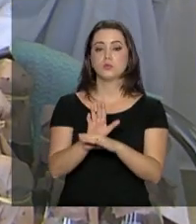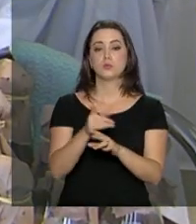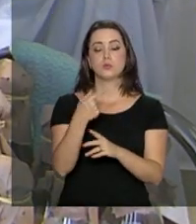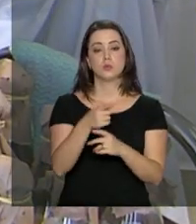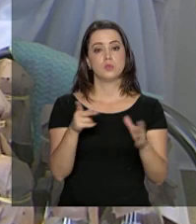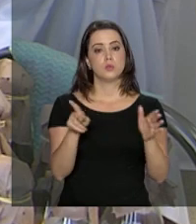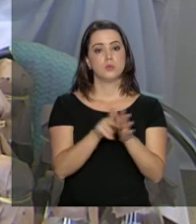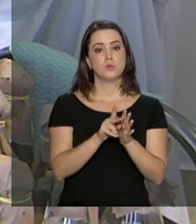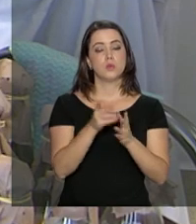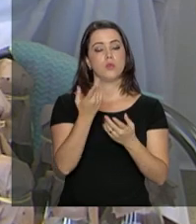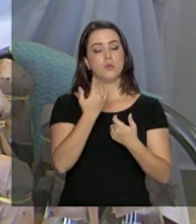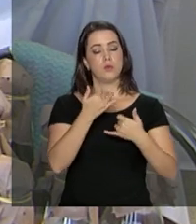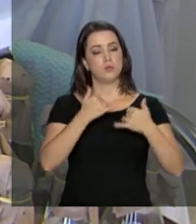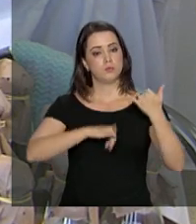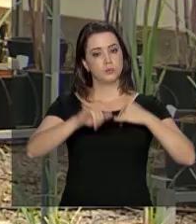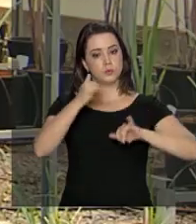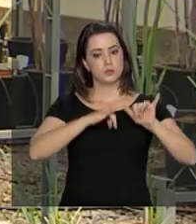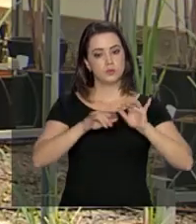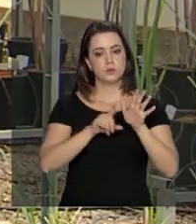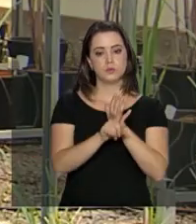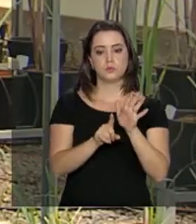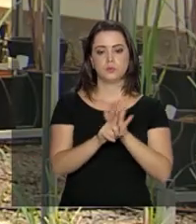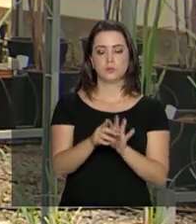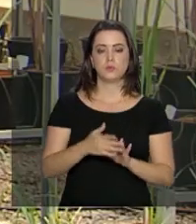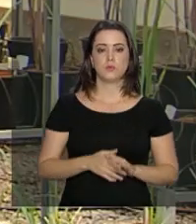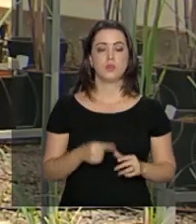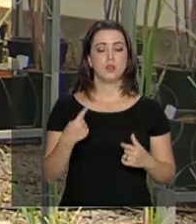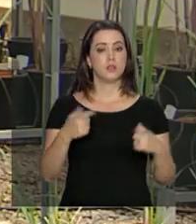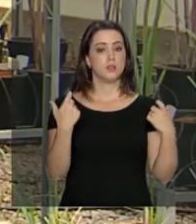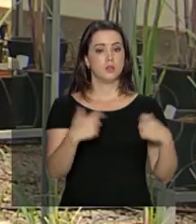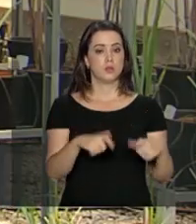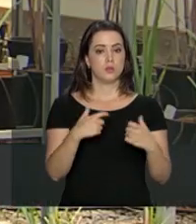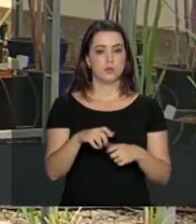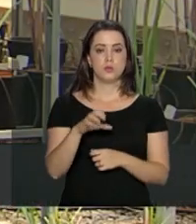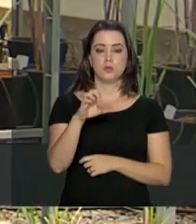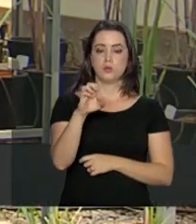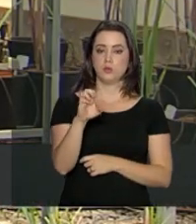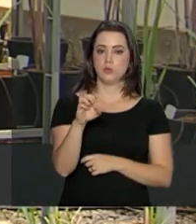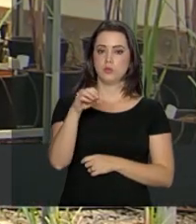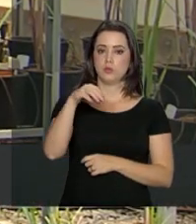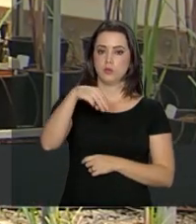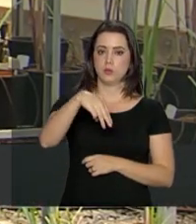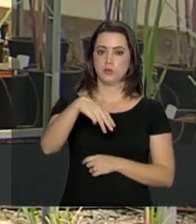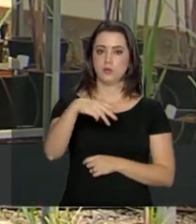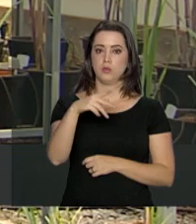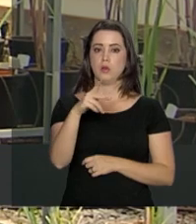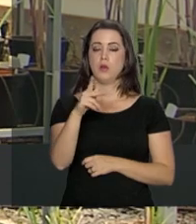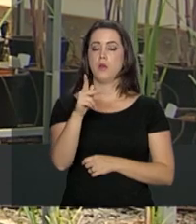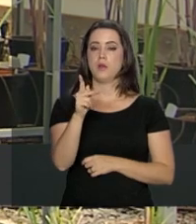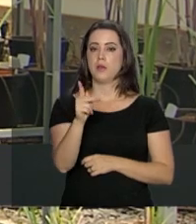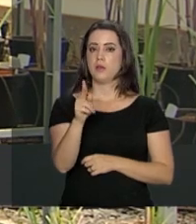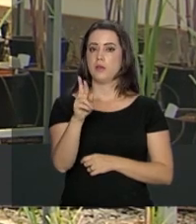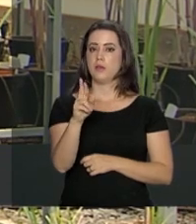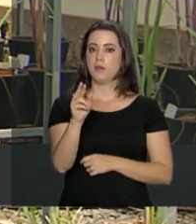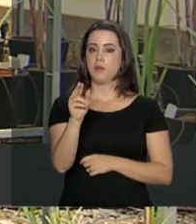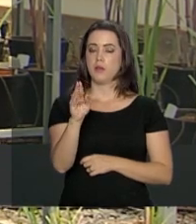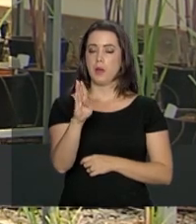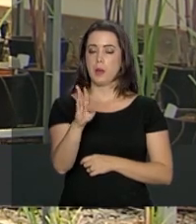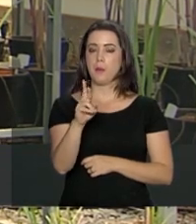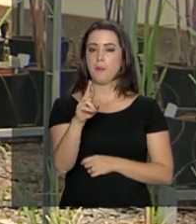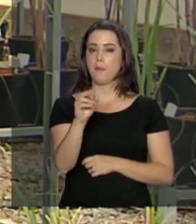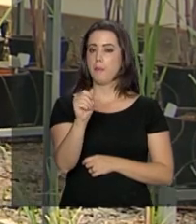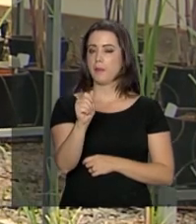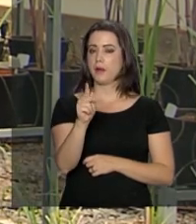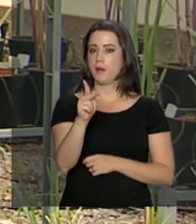estrutura profissional de pesquisa. Aqui na unidade de pesquisa da Embrapi, localizada na Embrapa Agroenergia, nós temos